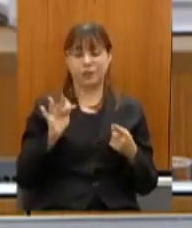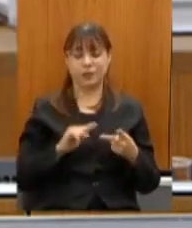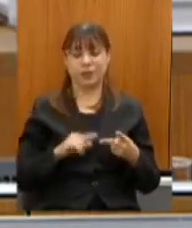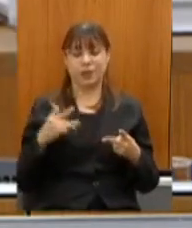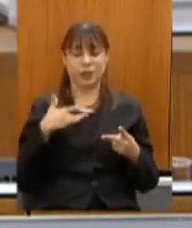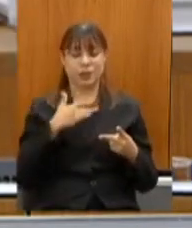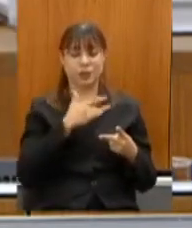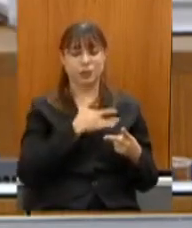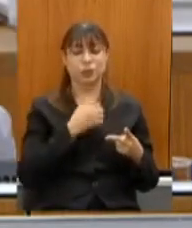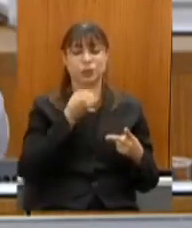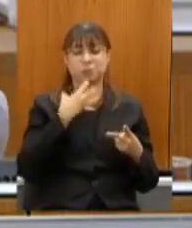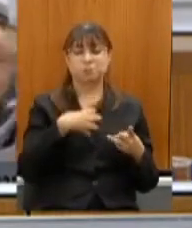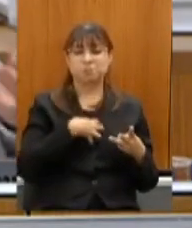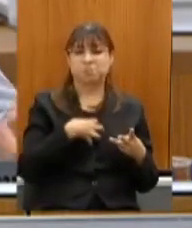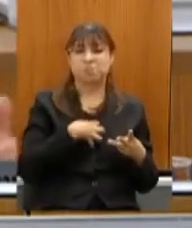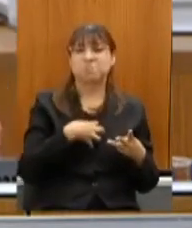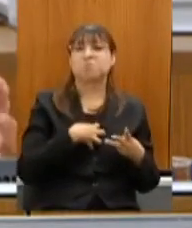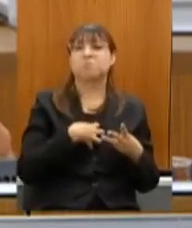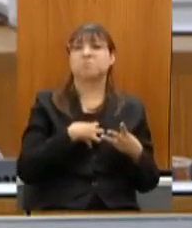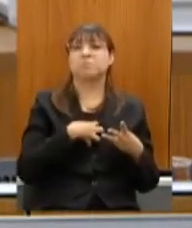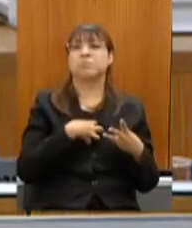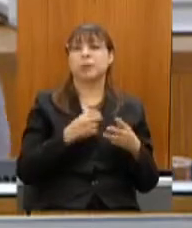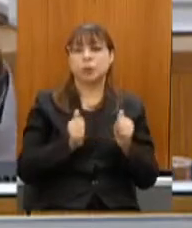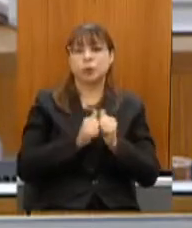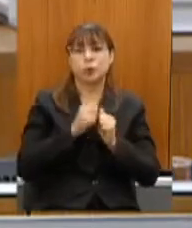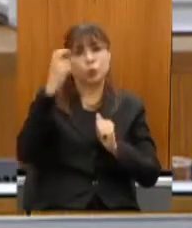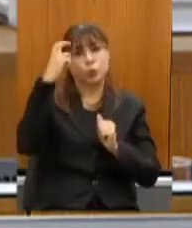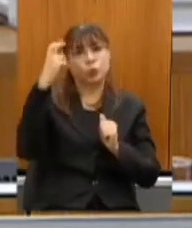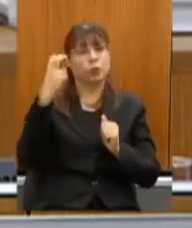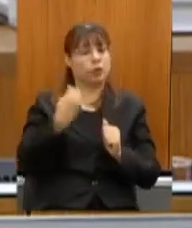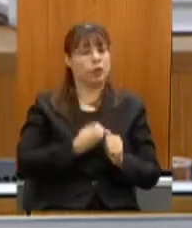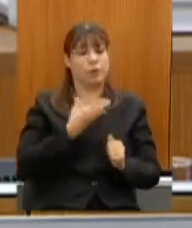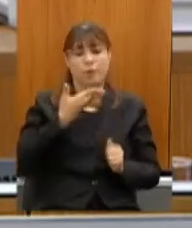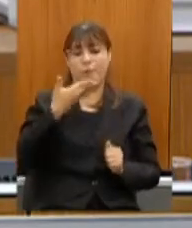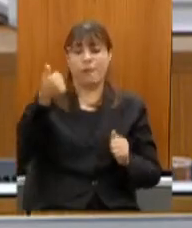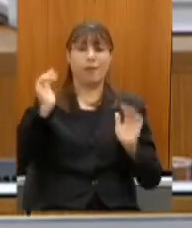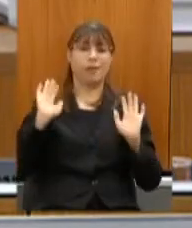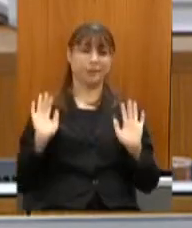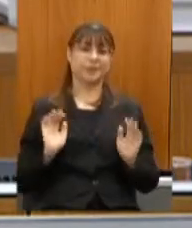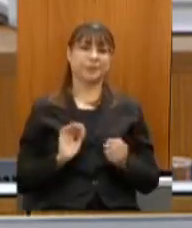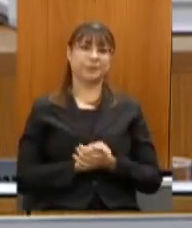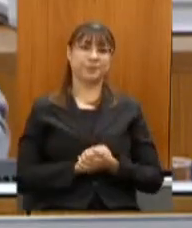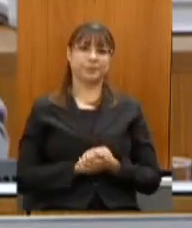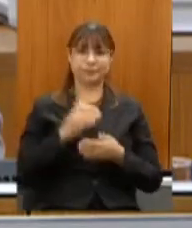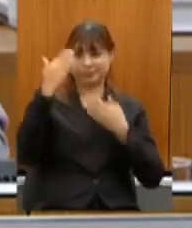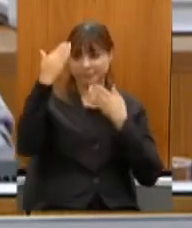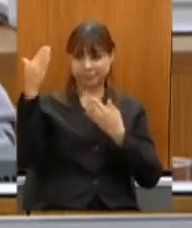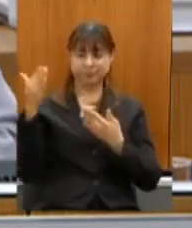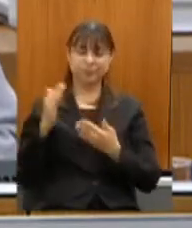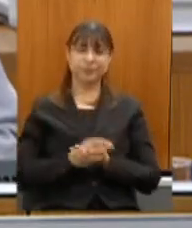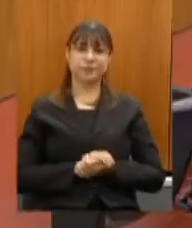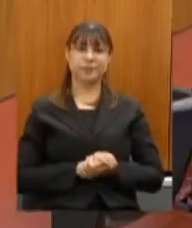bem estar alinhada com a cultura faz a vida muito melhor obrigado